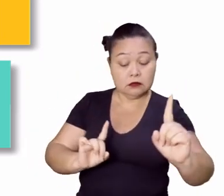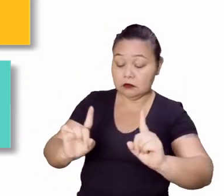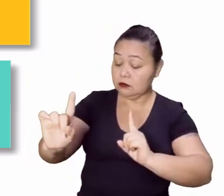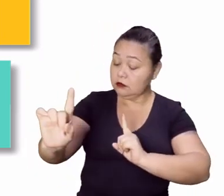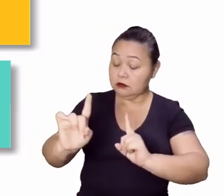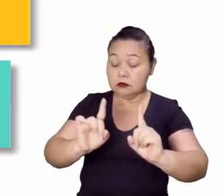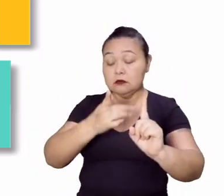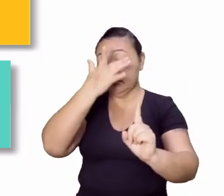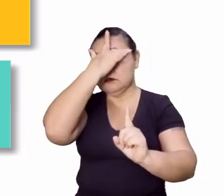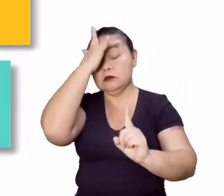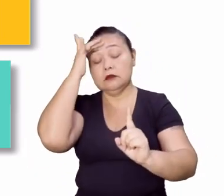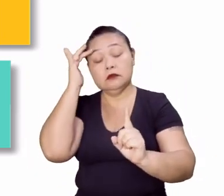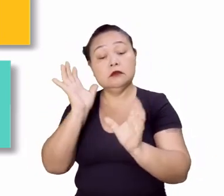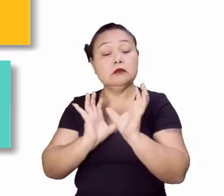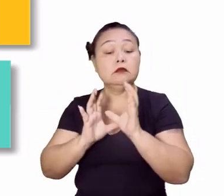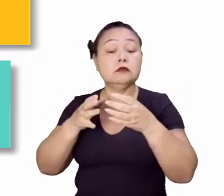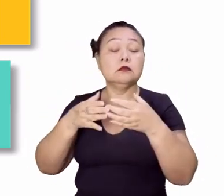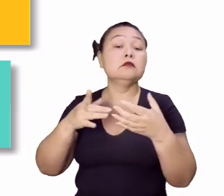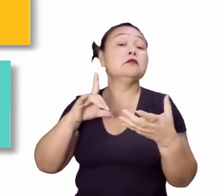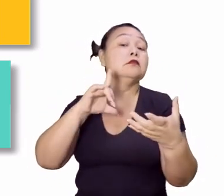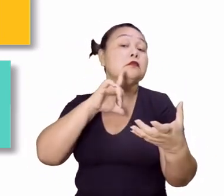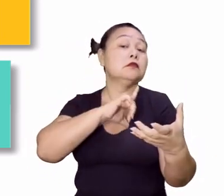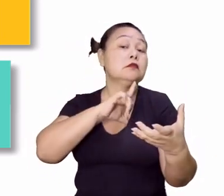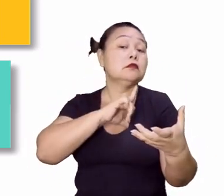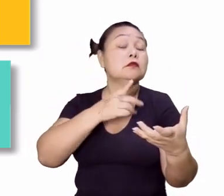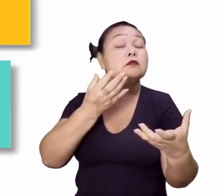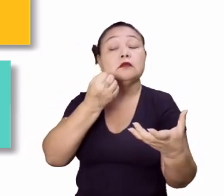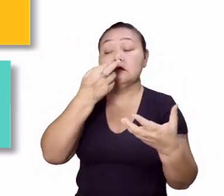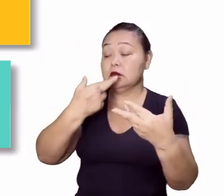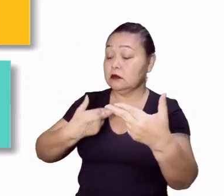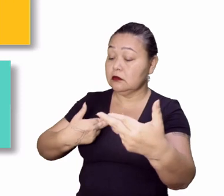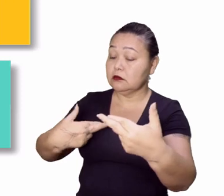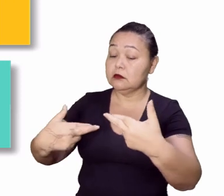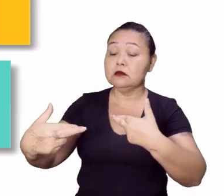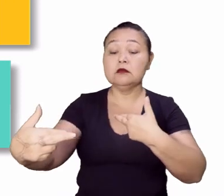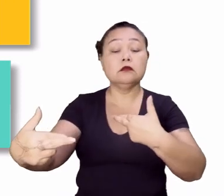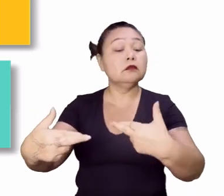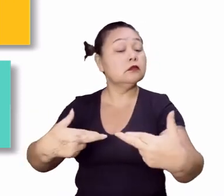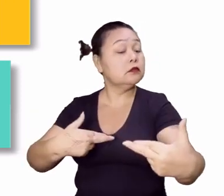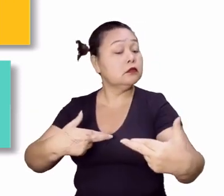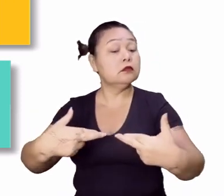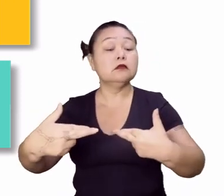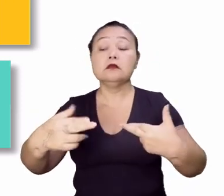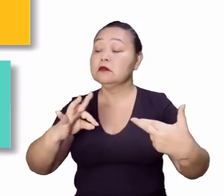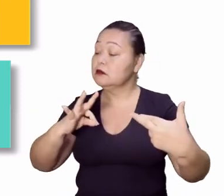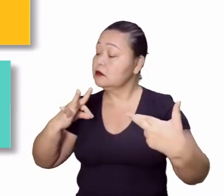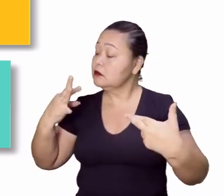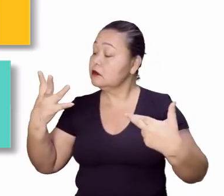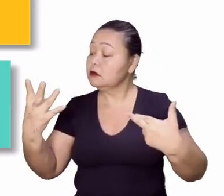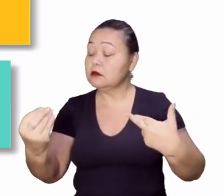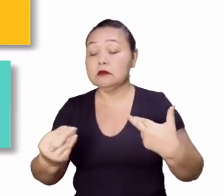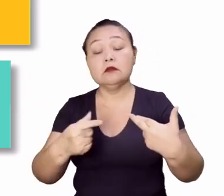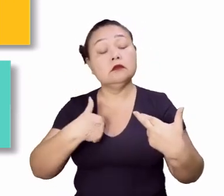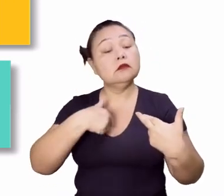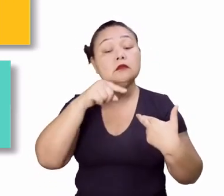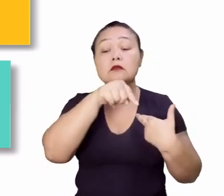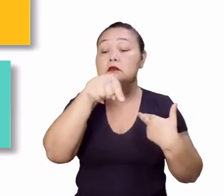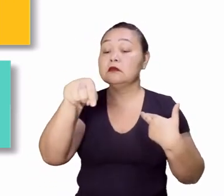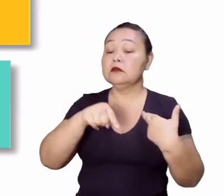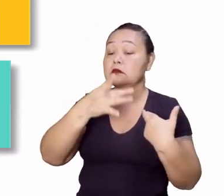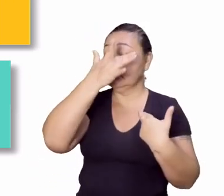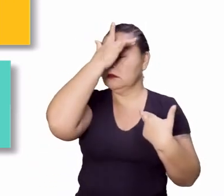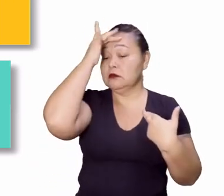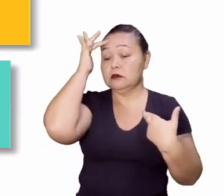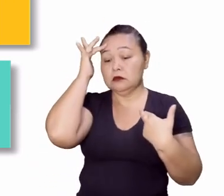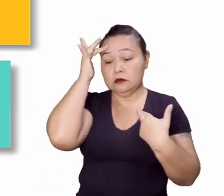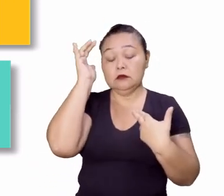Então isso quer dizer que você deve ter boas relações, saber lidar com todo tipo de pessoa, né? Então a gente